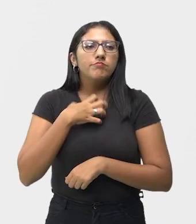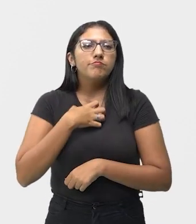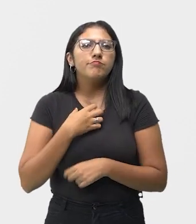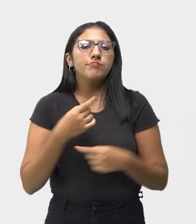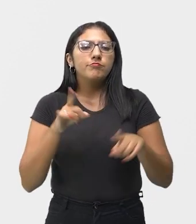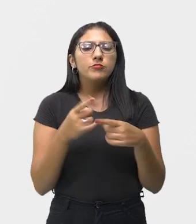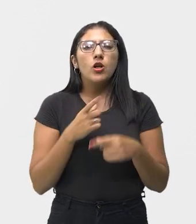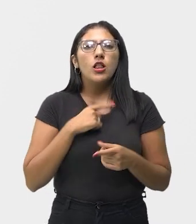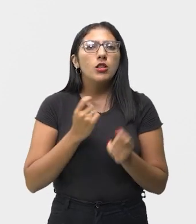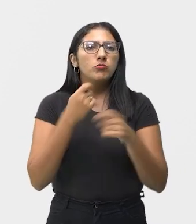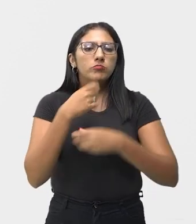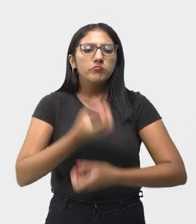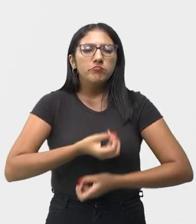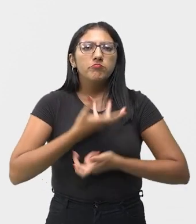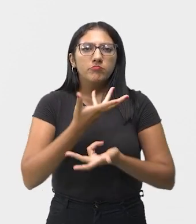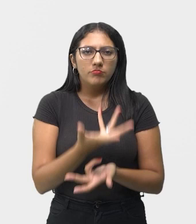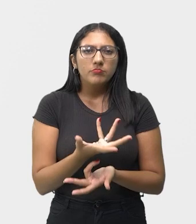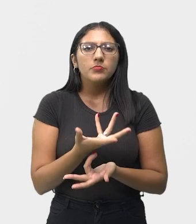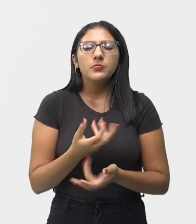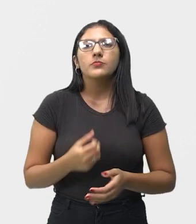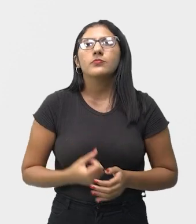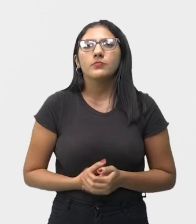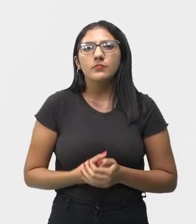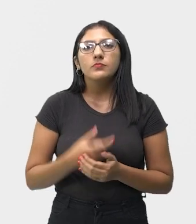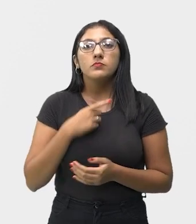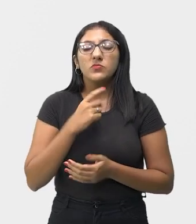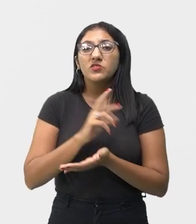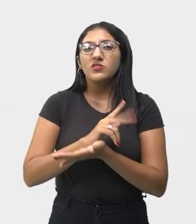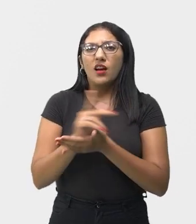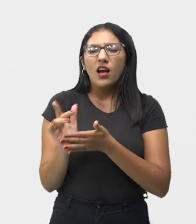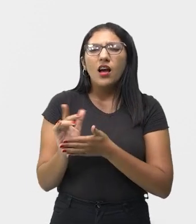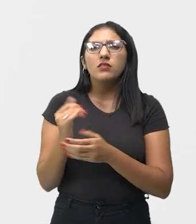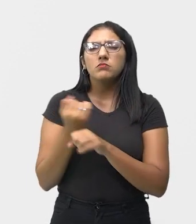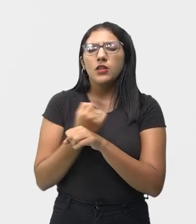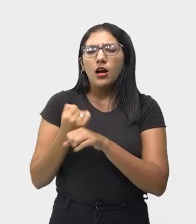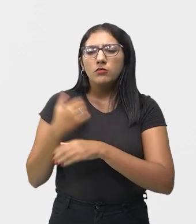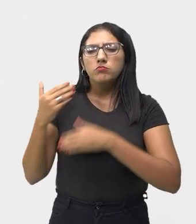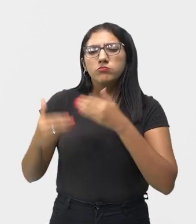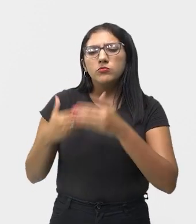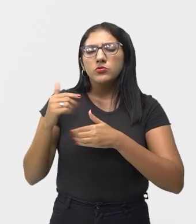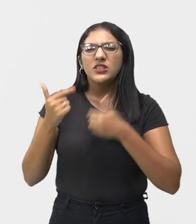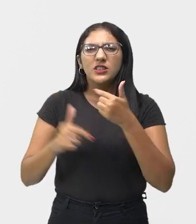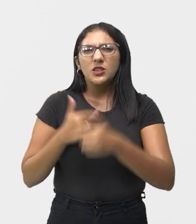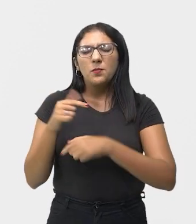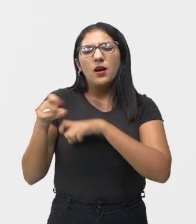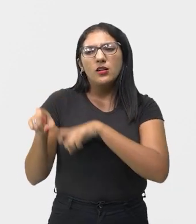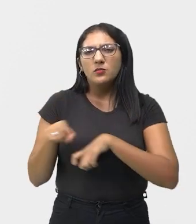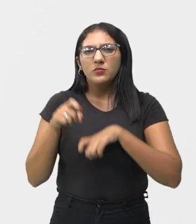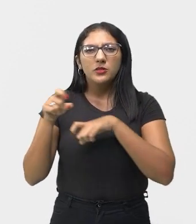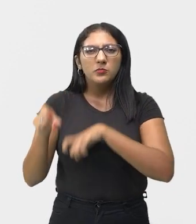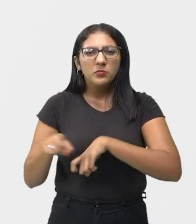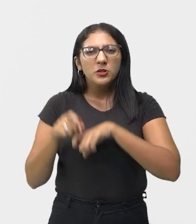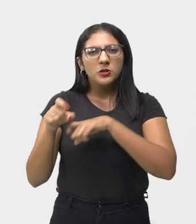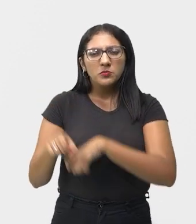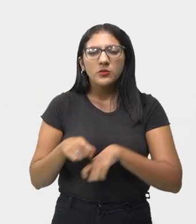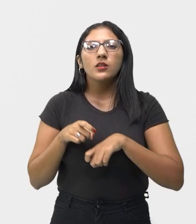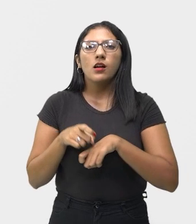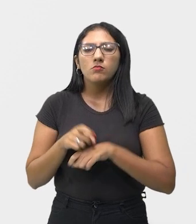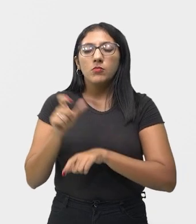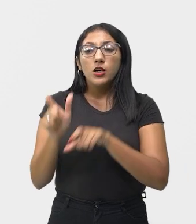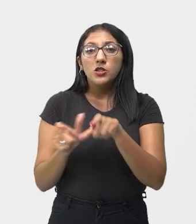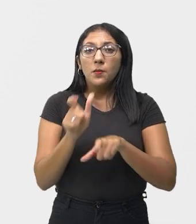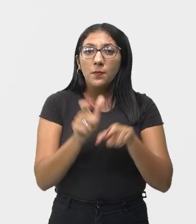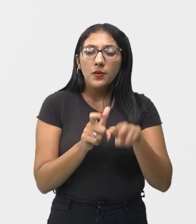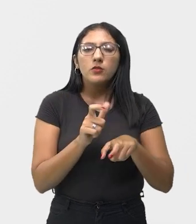podiam expressar-se. Assim, durante o trabalho nas plantações de arroz, algodão, açúcar e tabaco, os